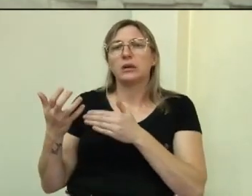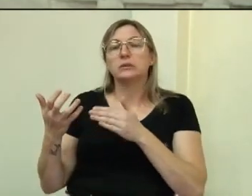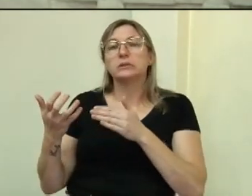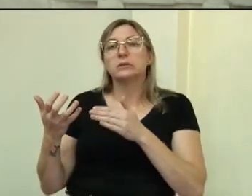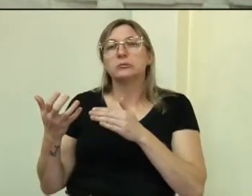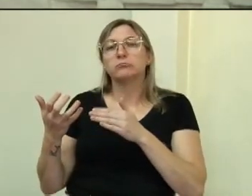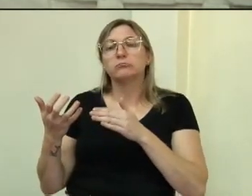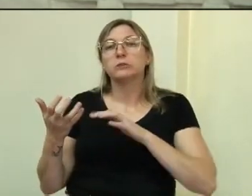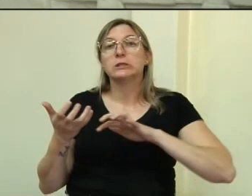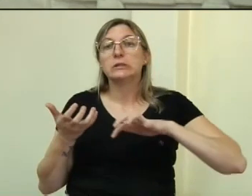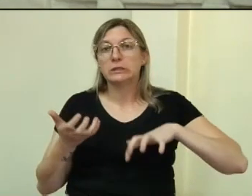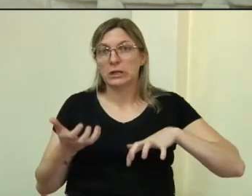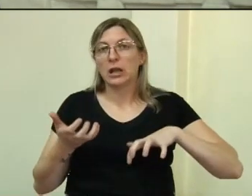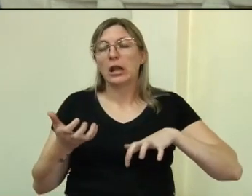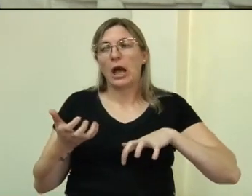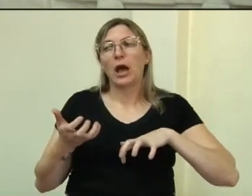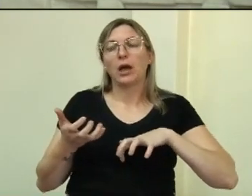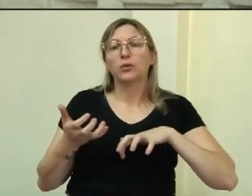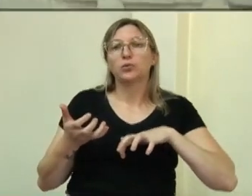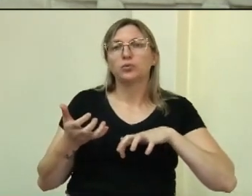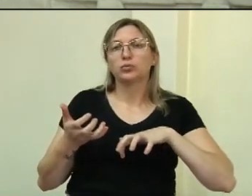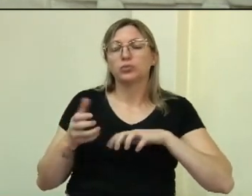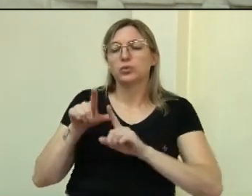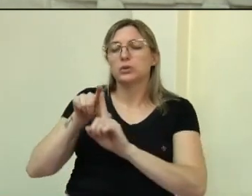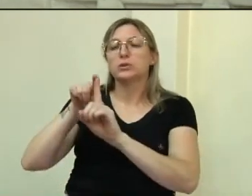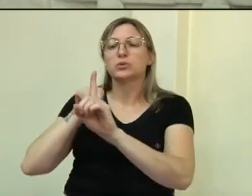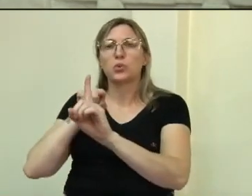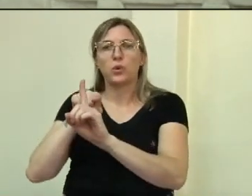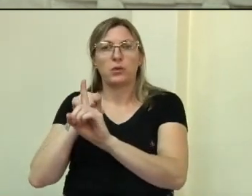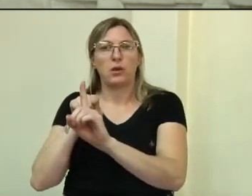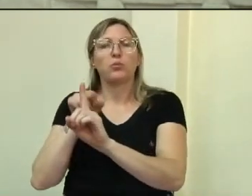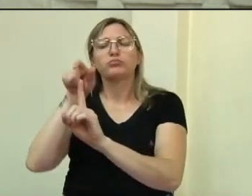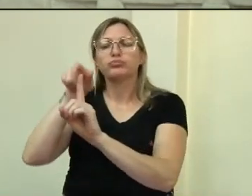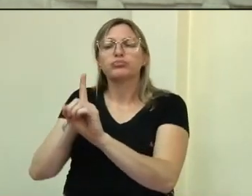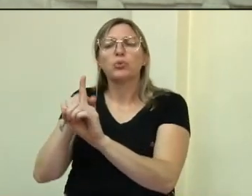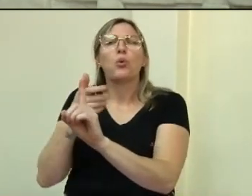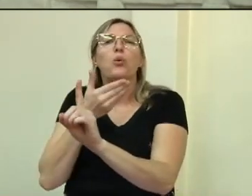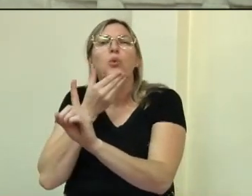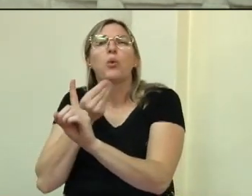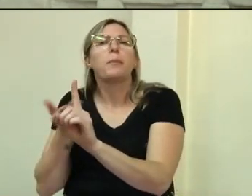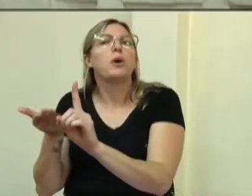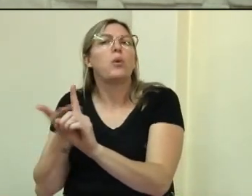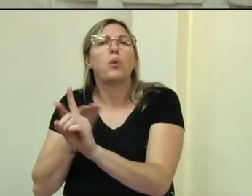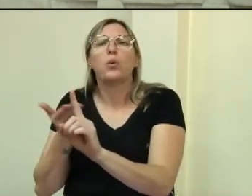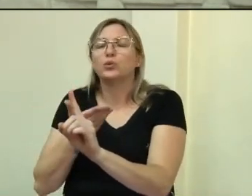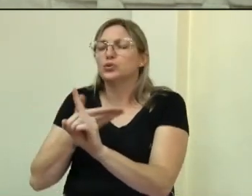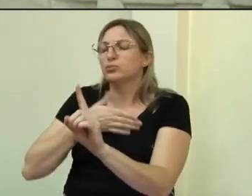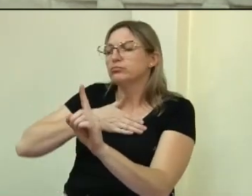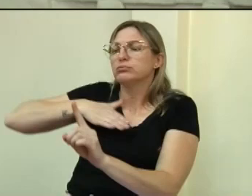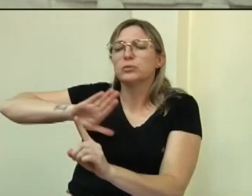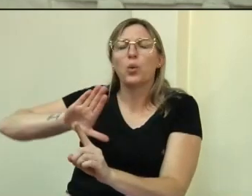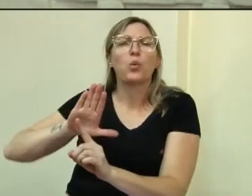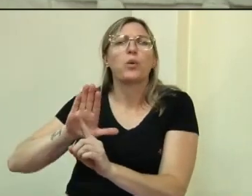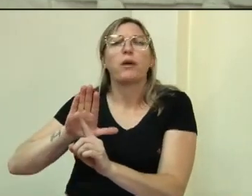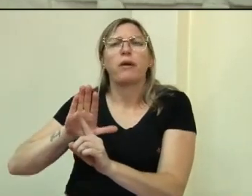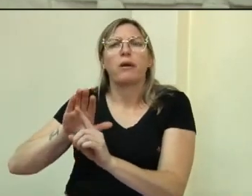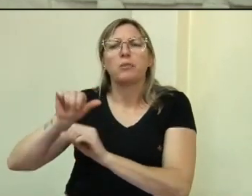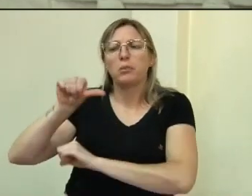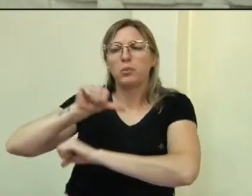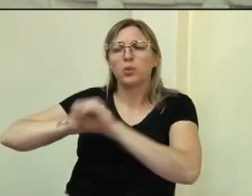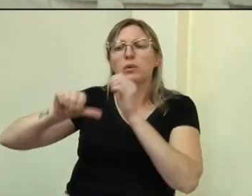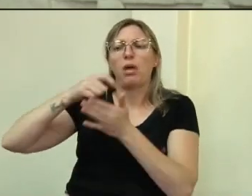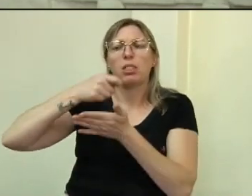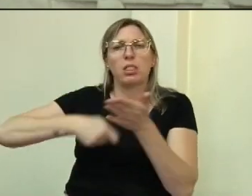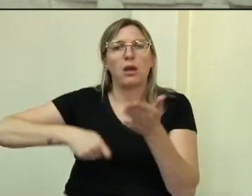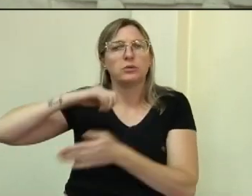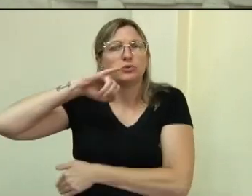reluta e não aceita reduzir a taxa de juros. Quem está sendo prejudicado é toda